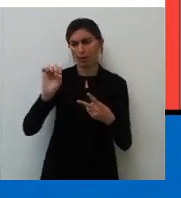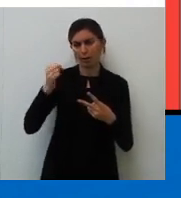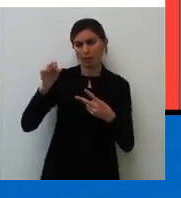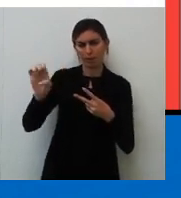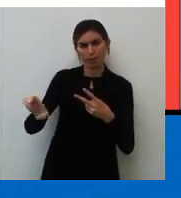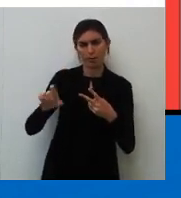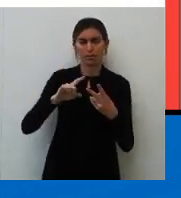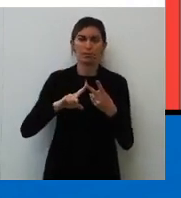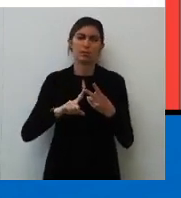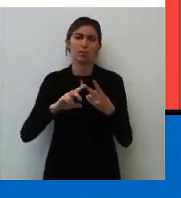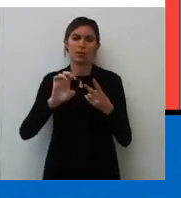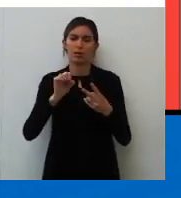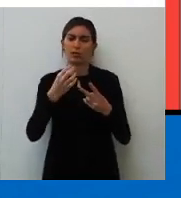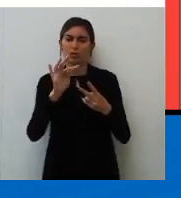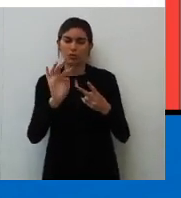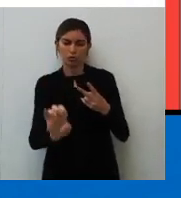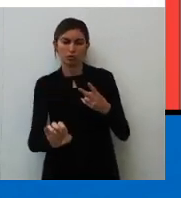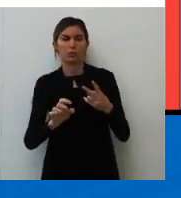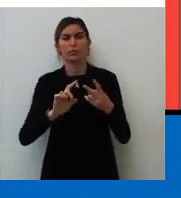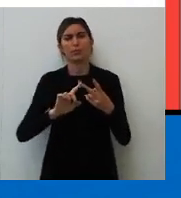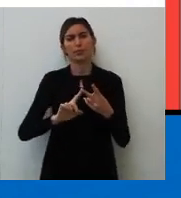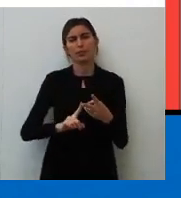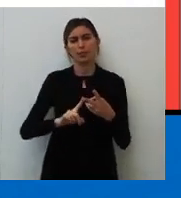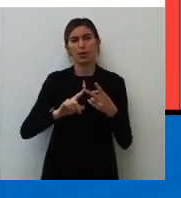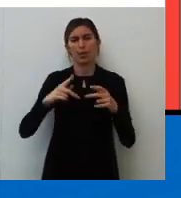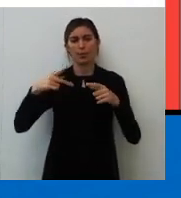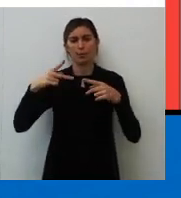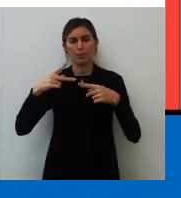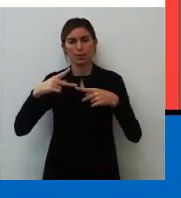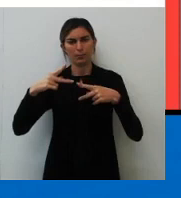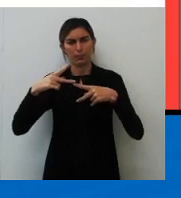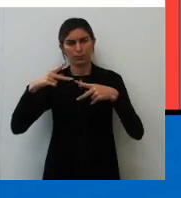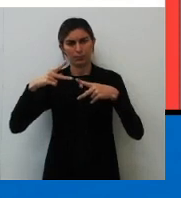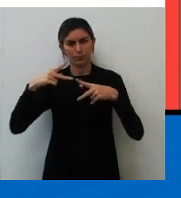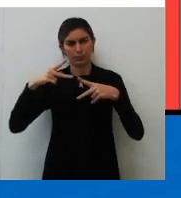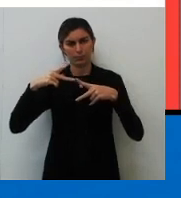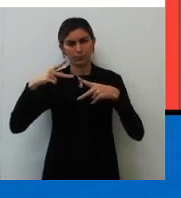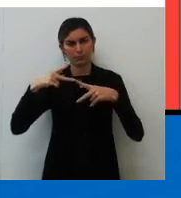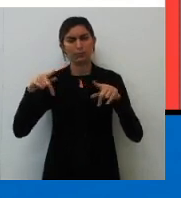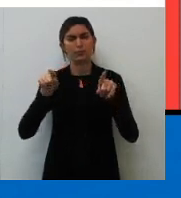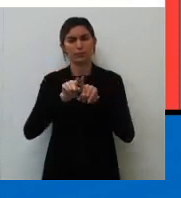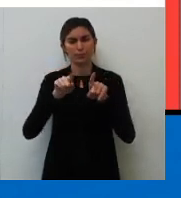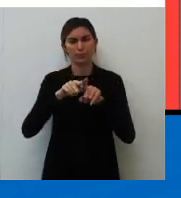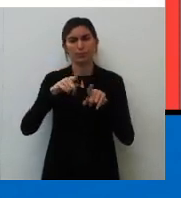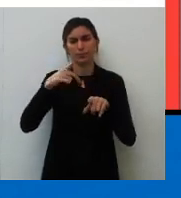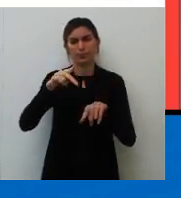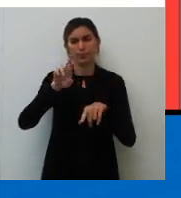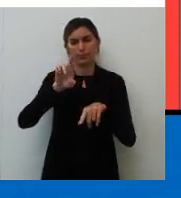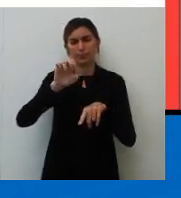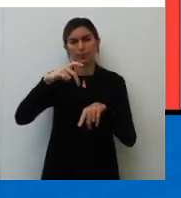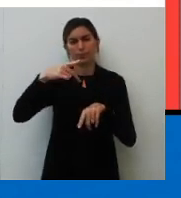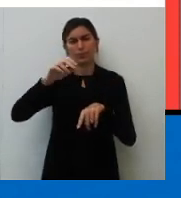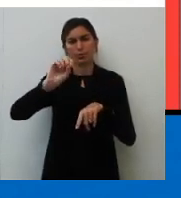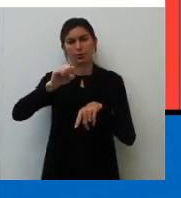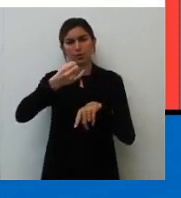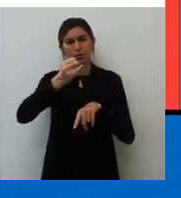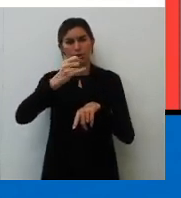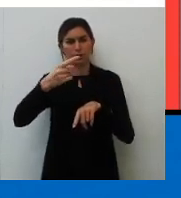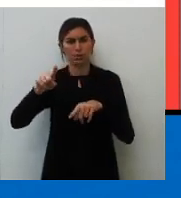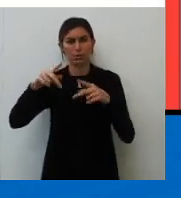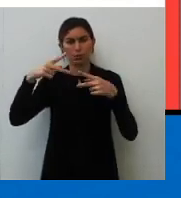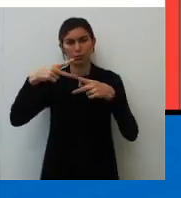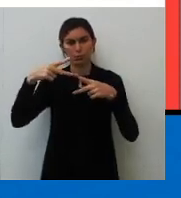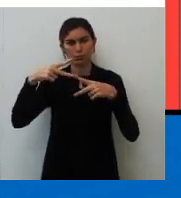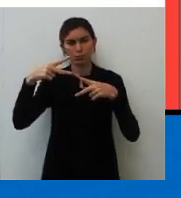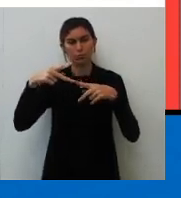as retomadas. E as preposições. Beleza? E aí é importante a gente lembrar de preposições